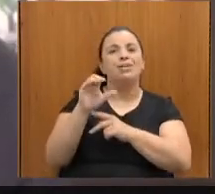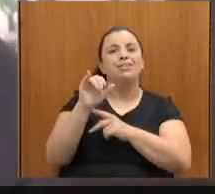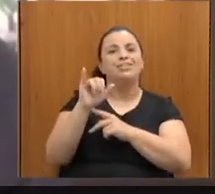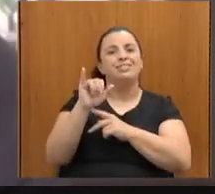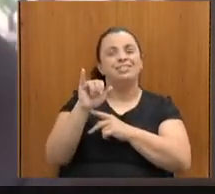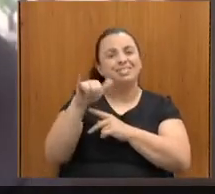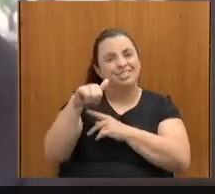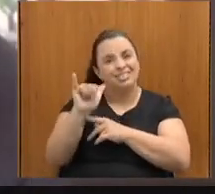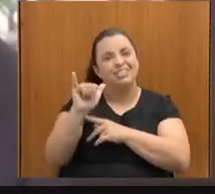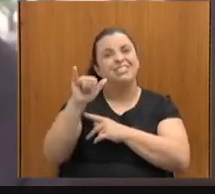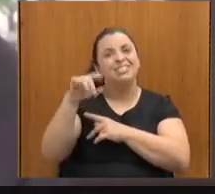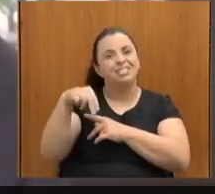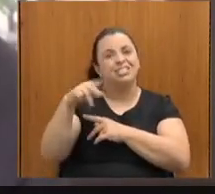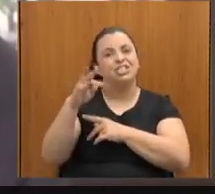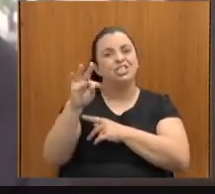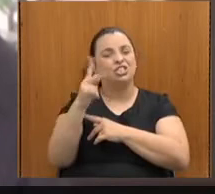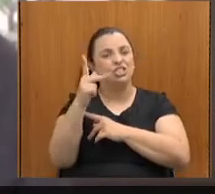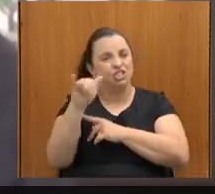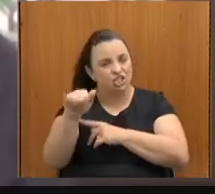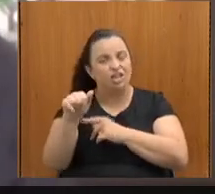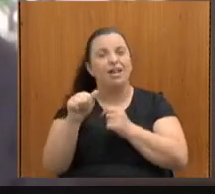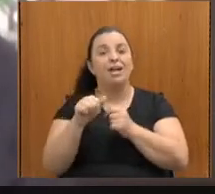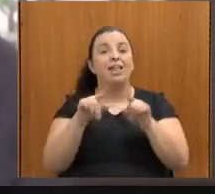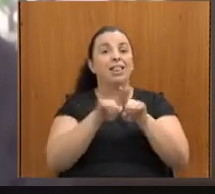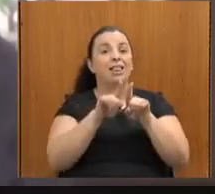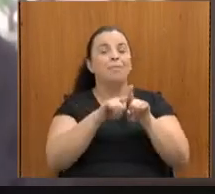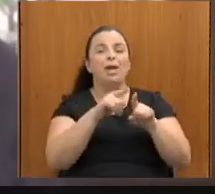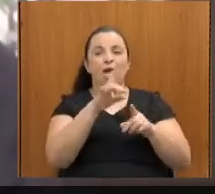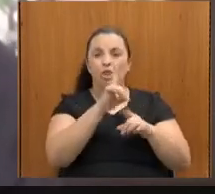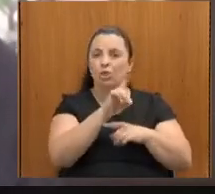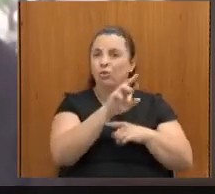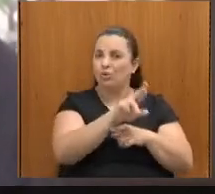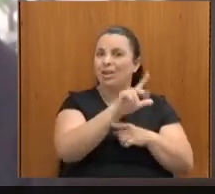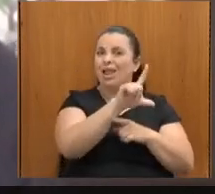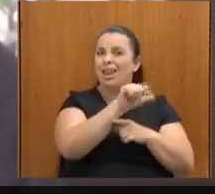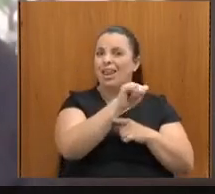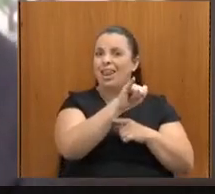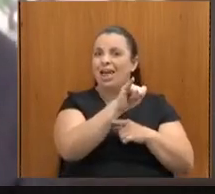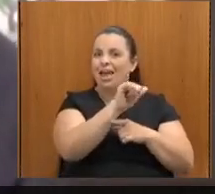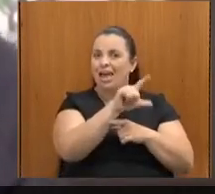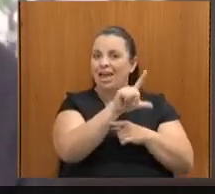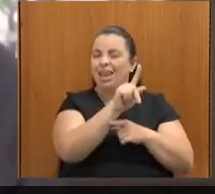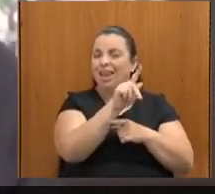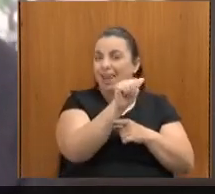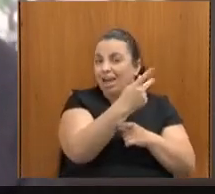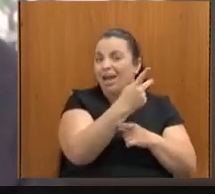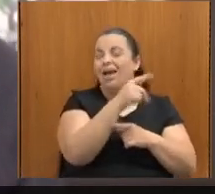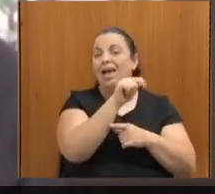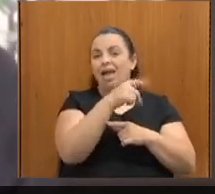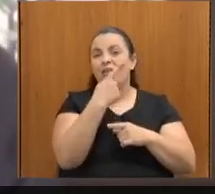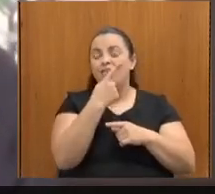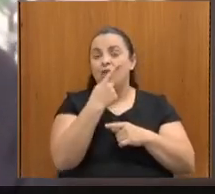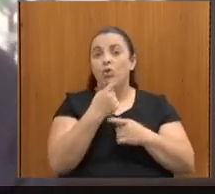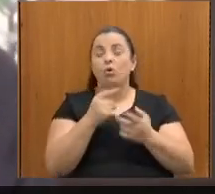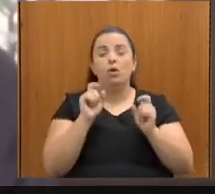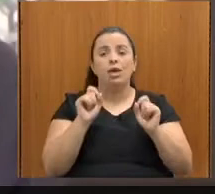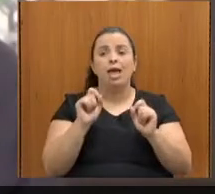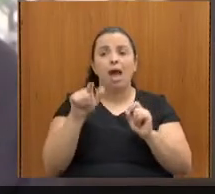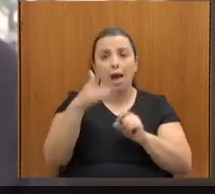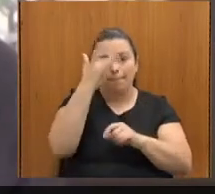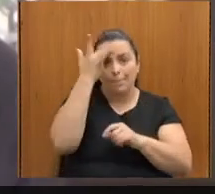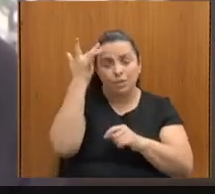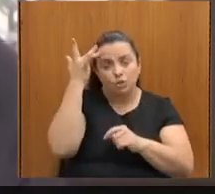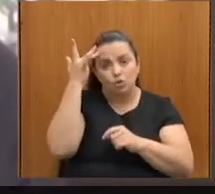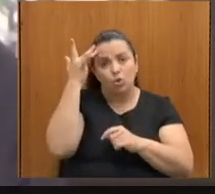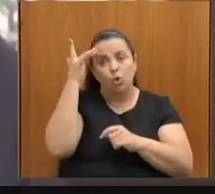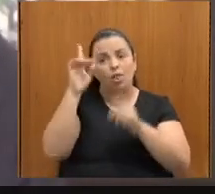que a doutora Laila colocou também, que as pessoas com deficiência estejam na linha de frente de